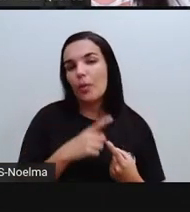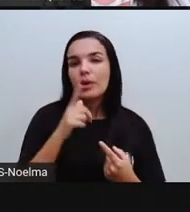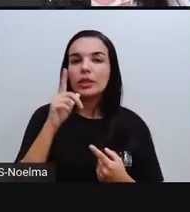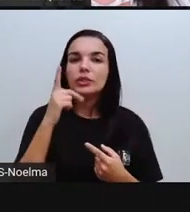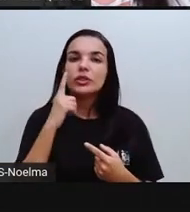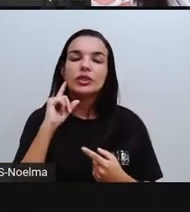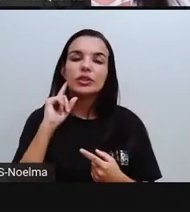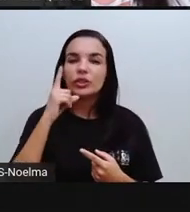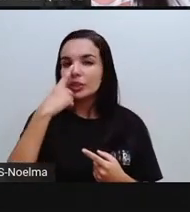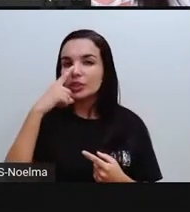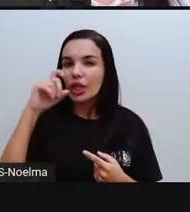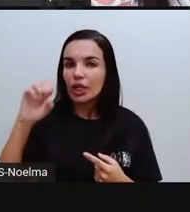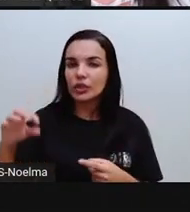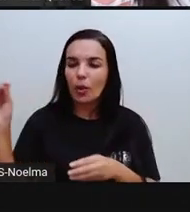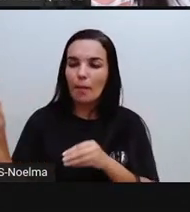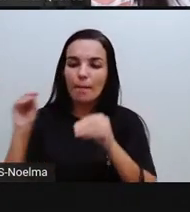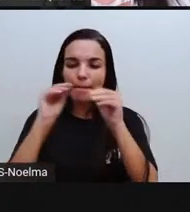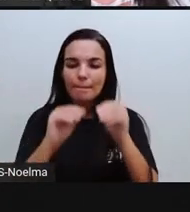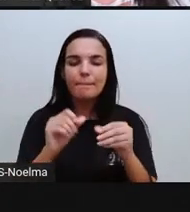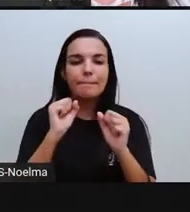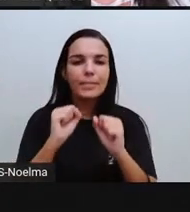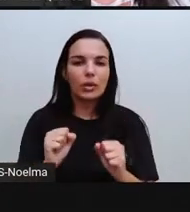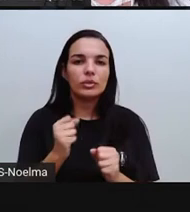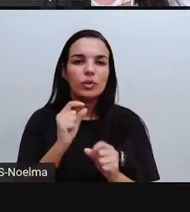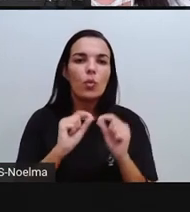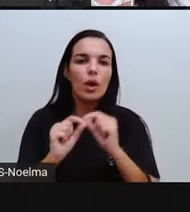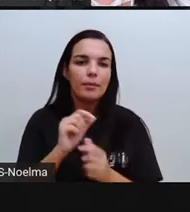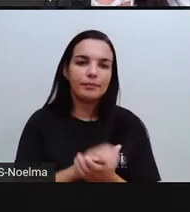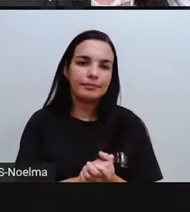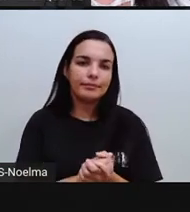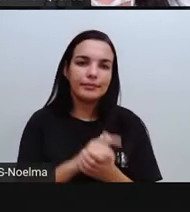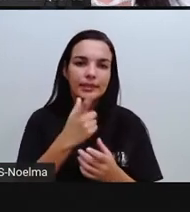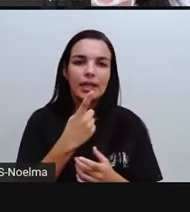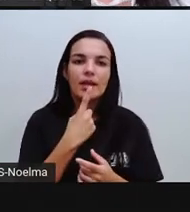forma que a gente possa fazer essa separação de resíduos.